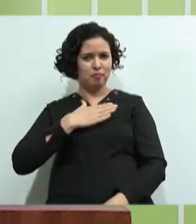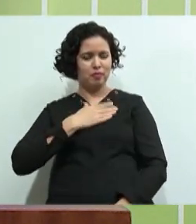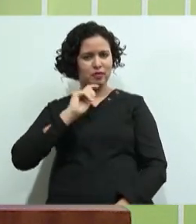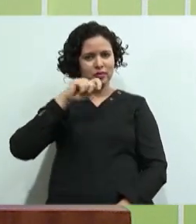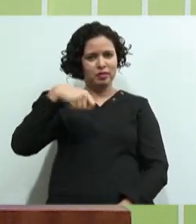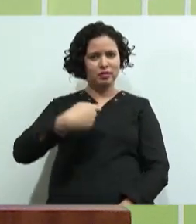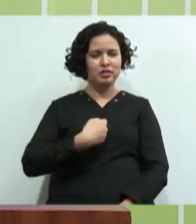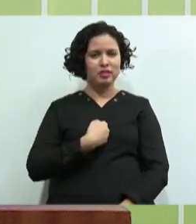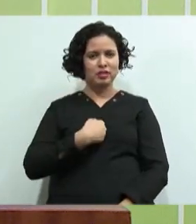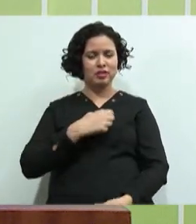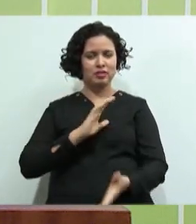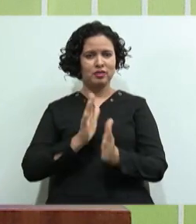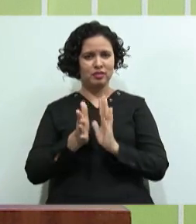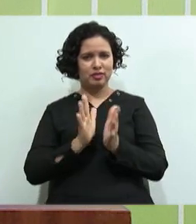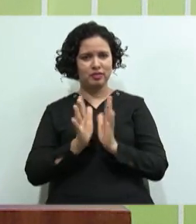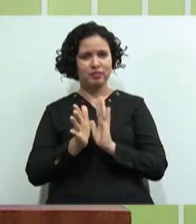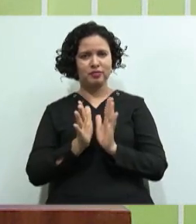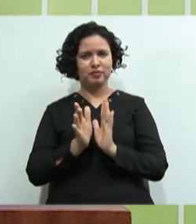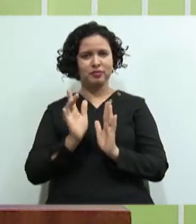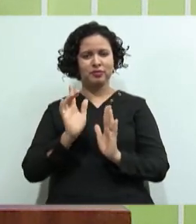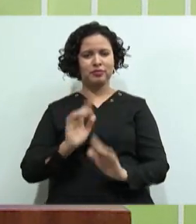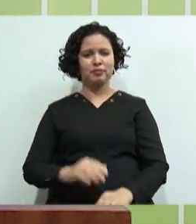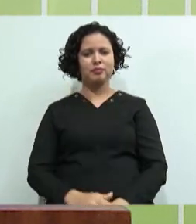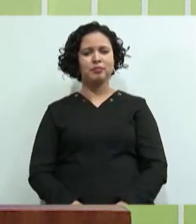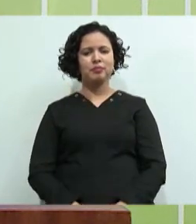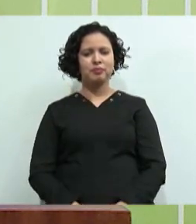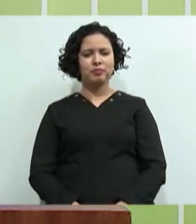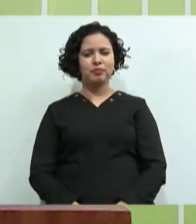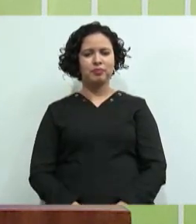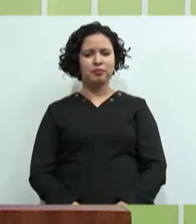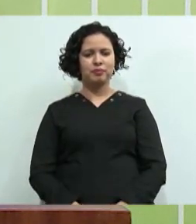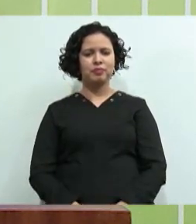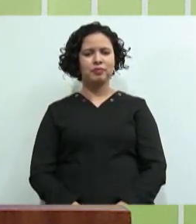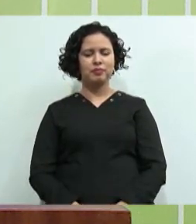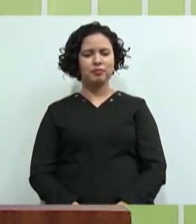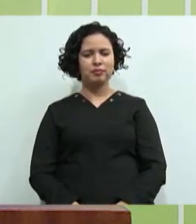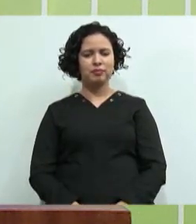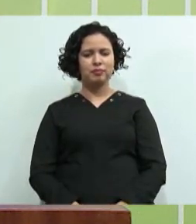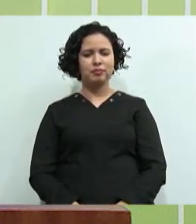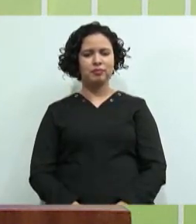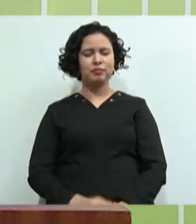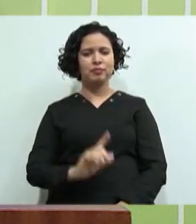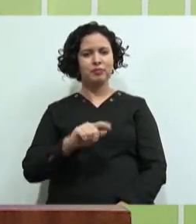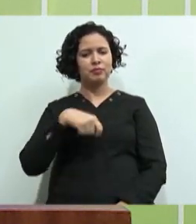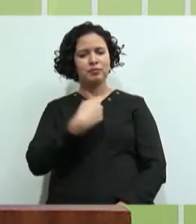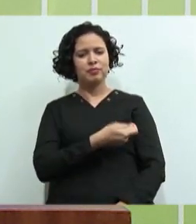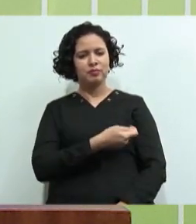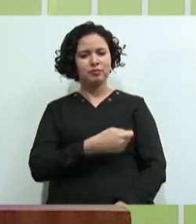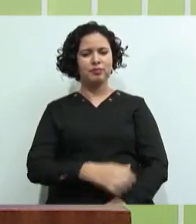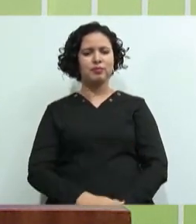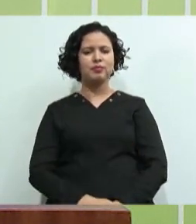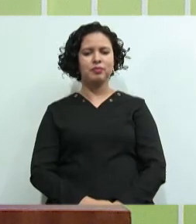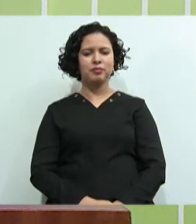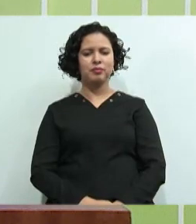libras O meu sinal em libras é esse daqui, ó Um M na bochecha E o meu nome?